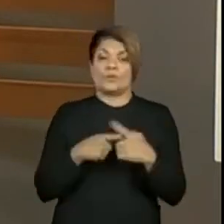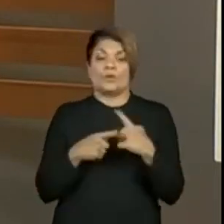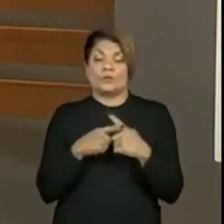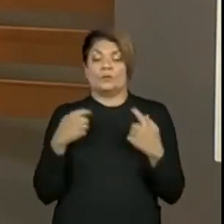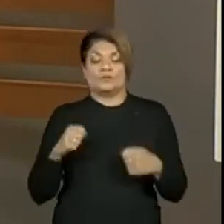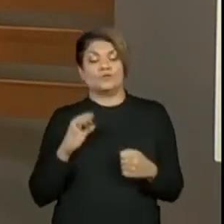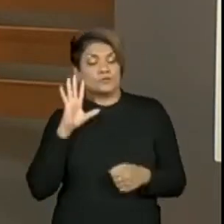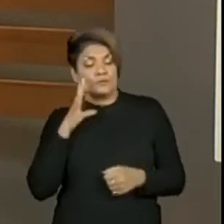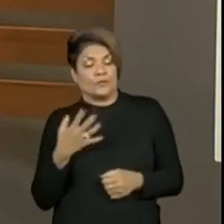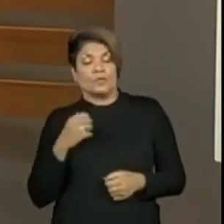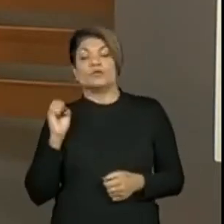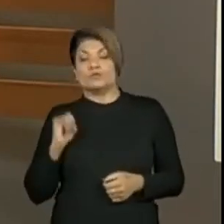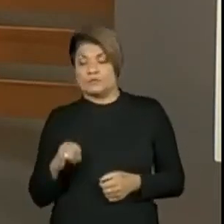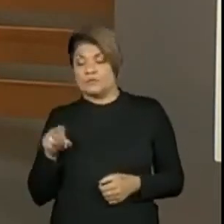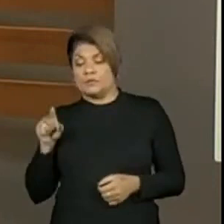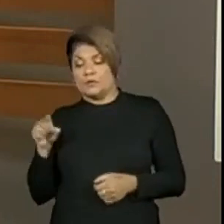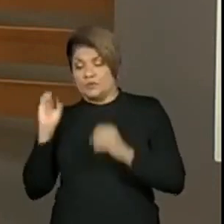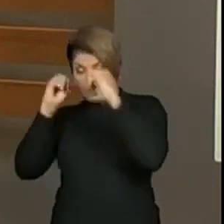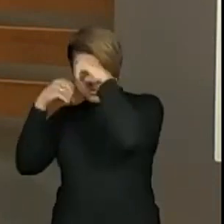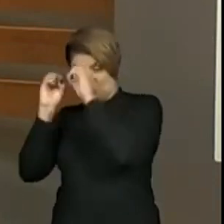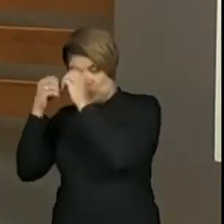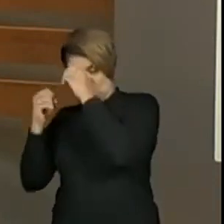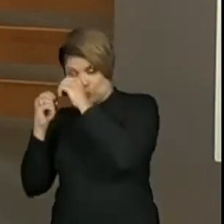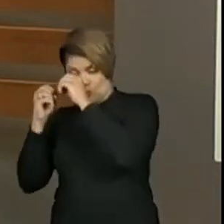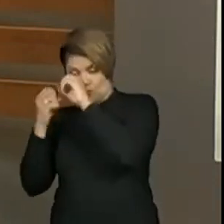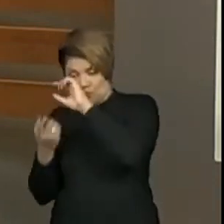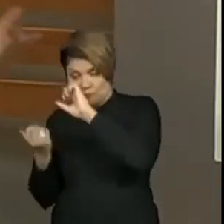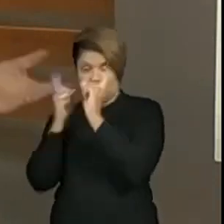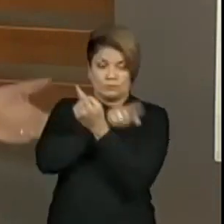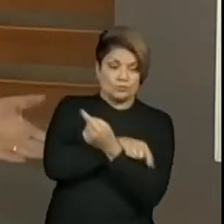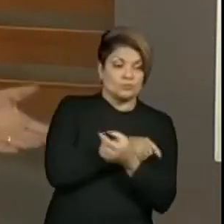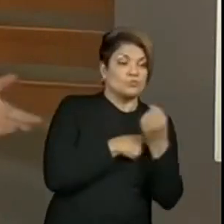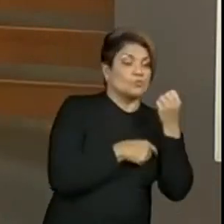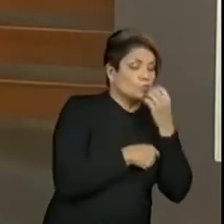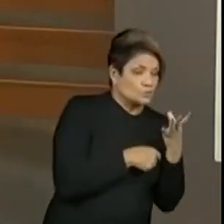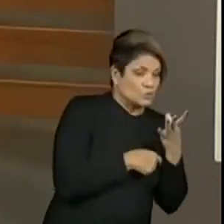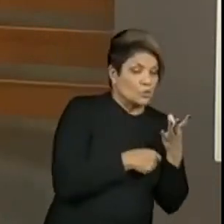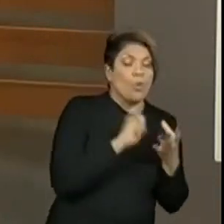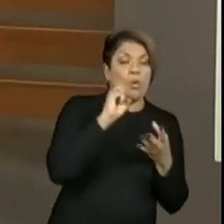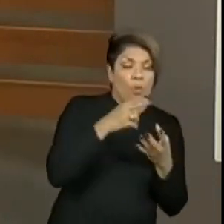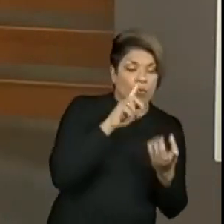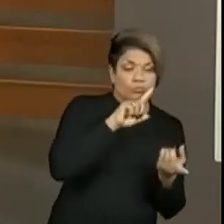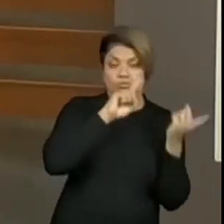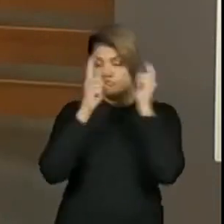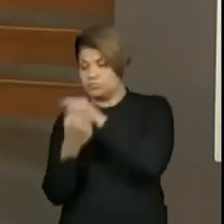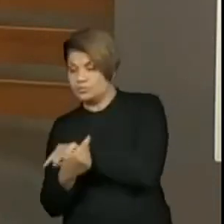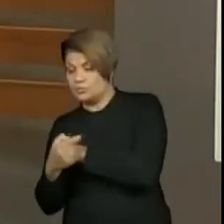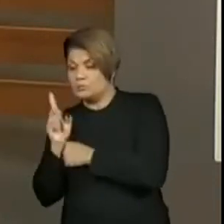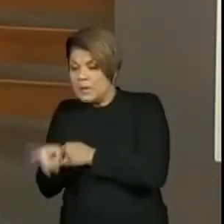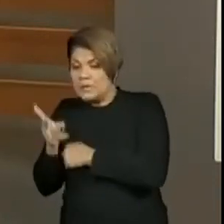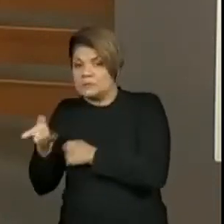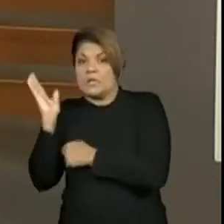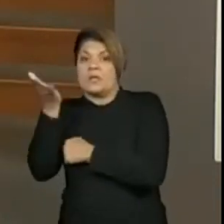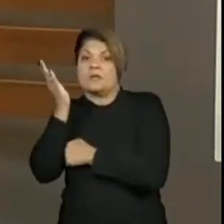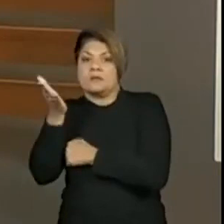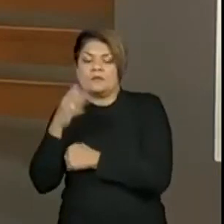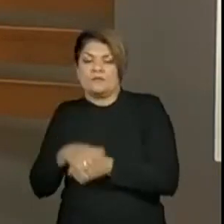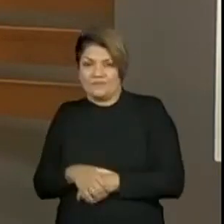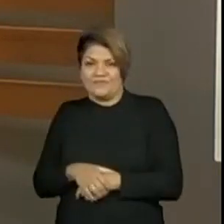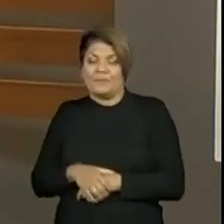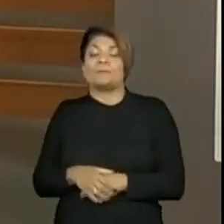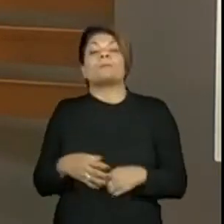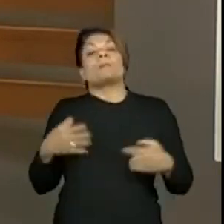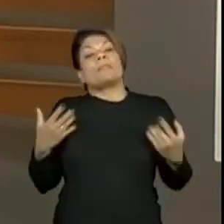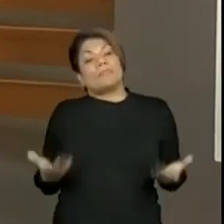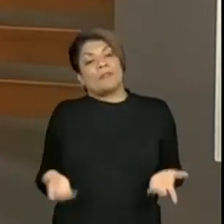se o noturno vai virar bonzinho, se o noturno vai aprontar, se o noturno vai fazer, não sei. Mas, por enquanto, eu